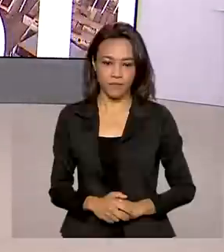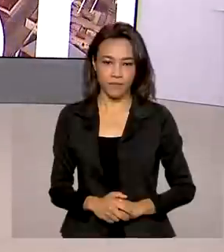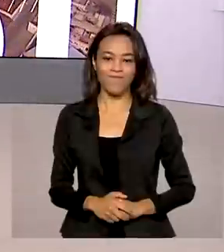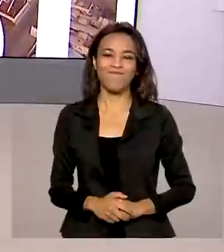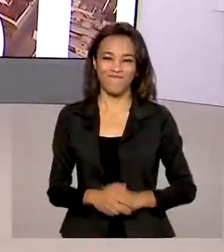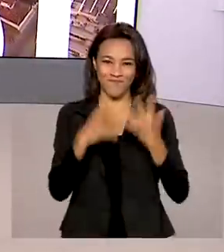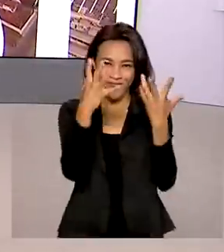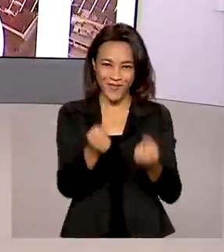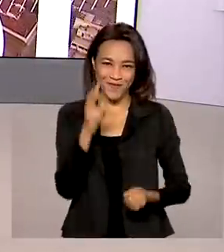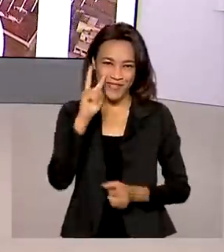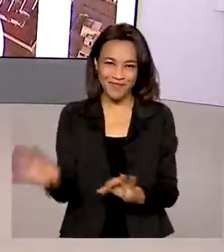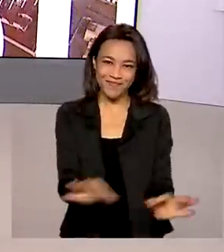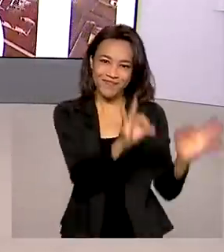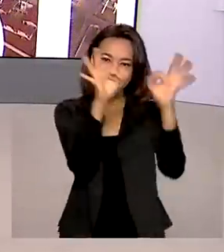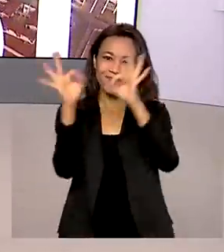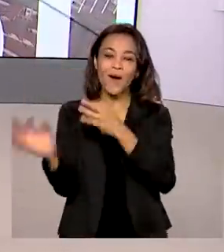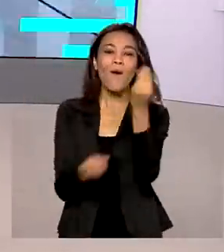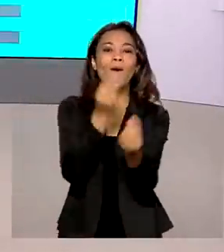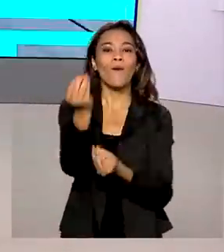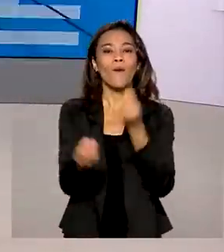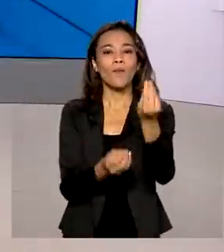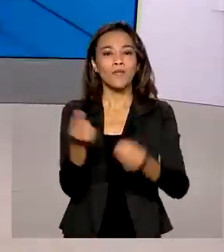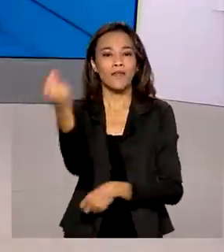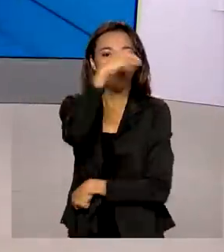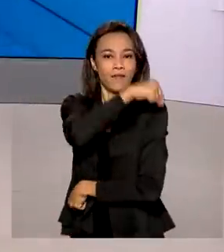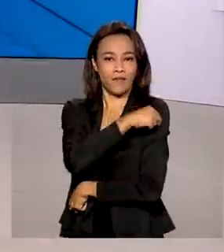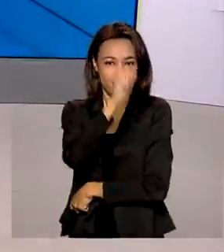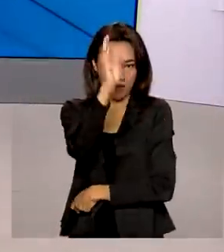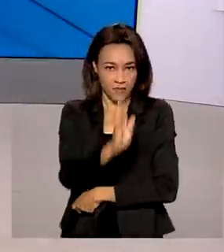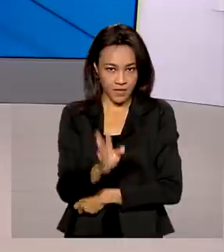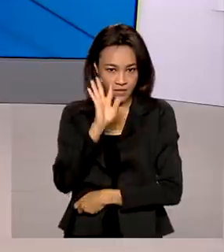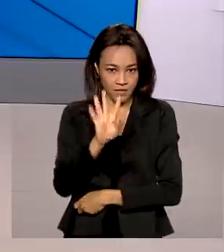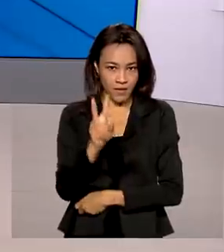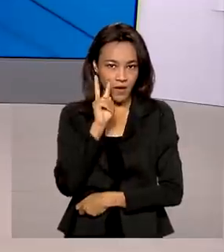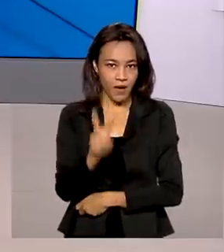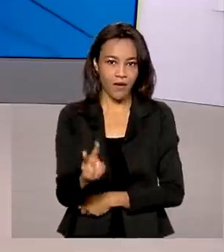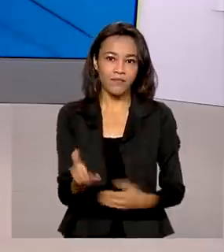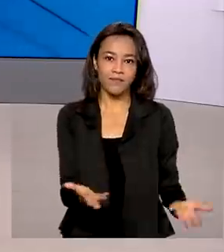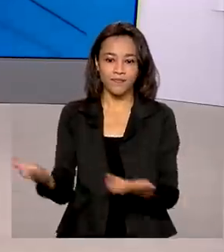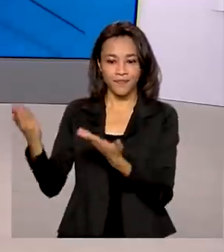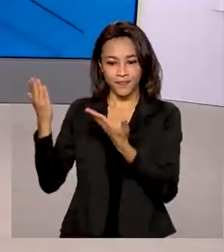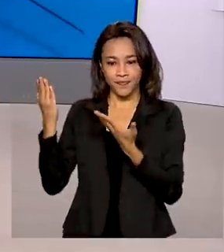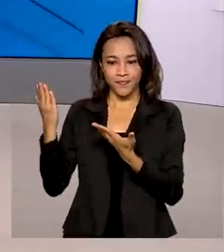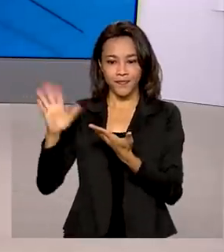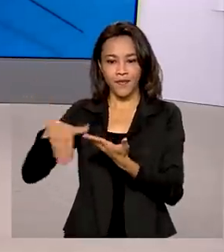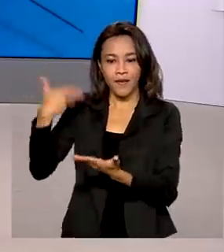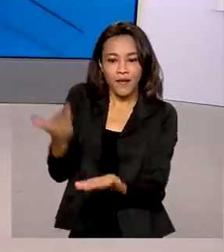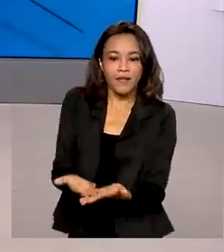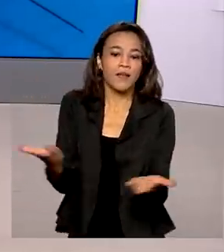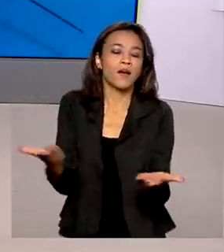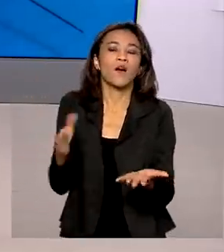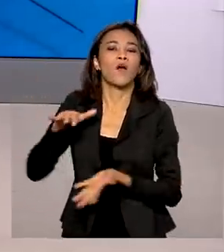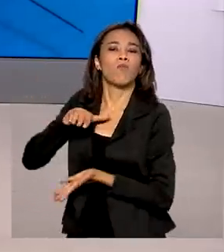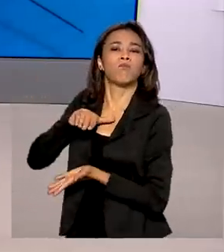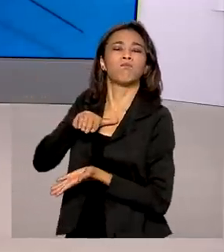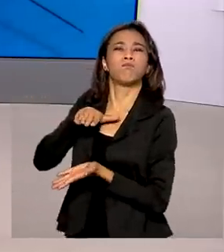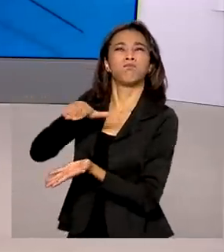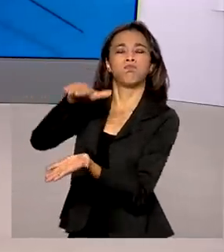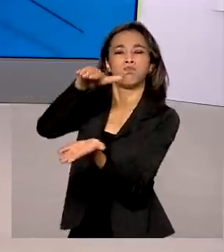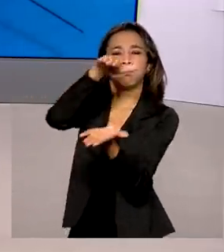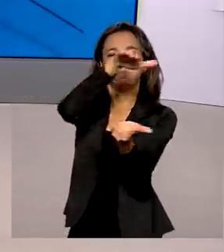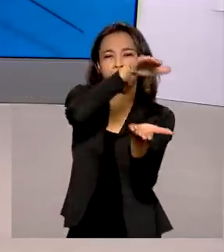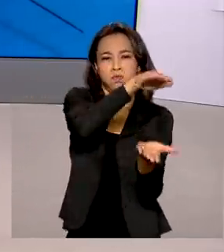Vamos ver então como está a vacinação pelo Brasil aqui no telão? Olha, até agora foram distribuídas pelo país